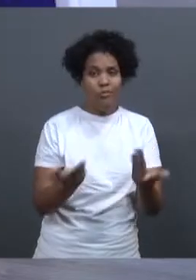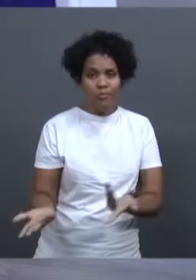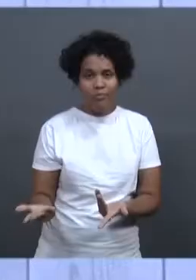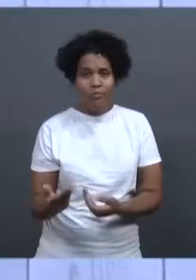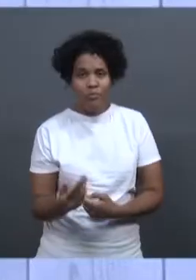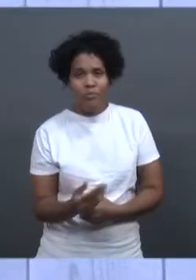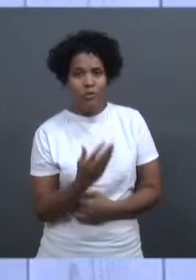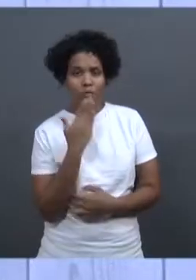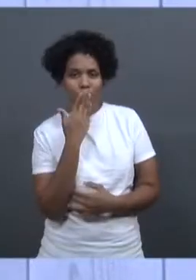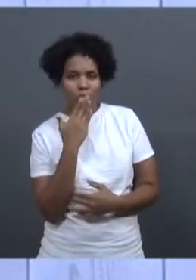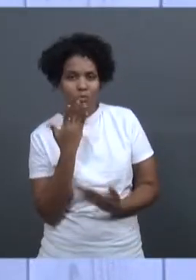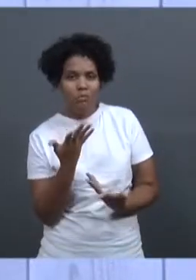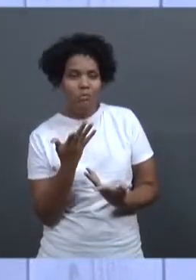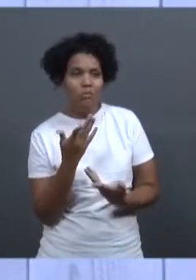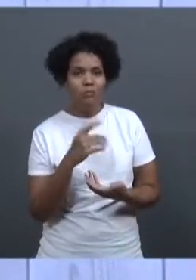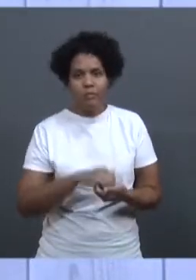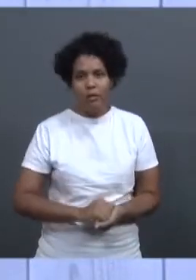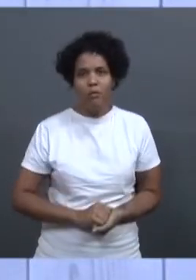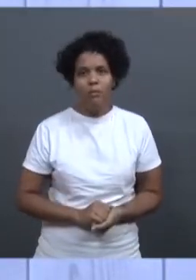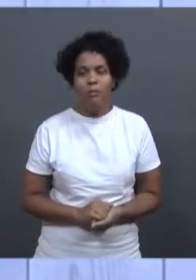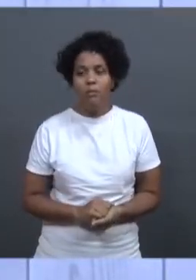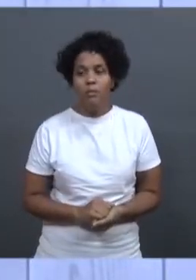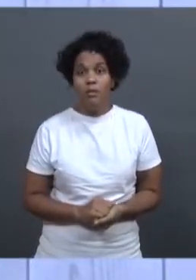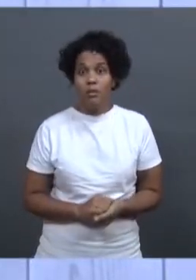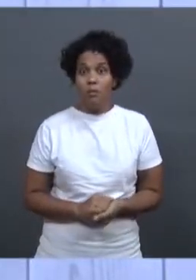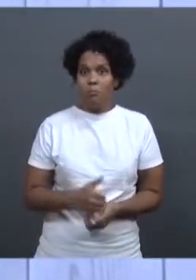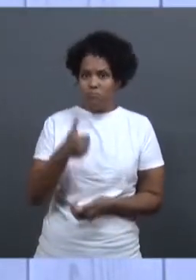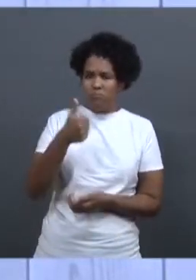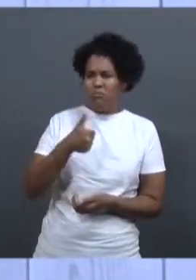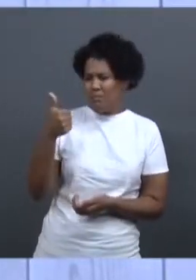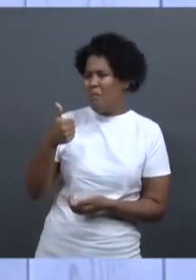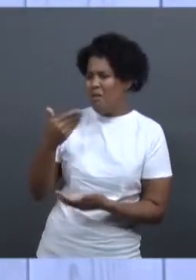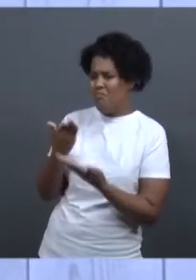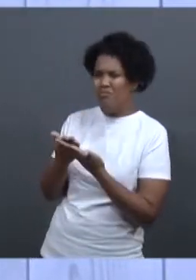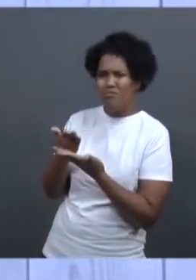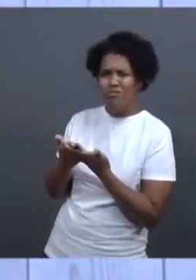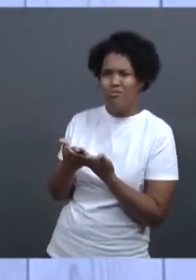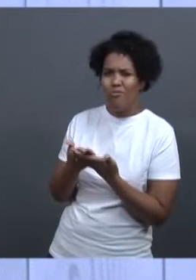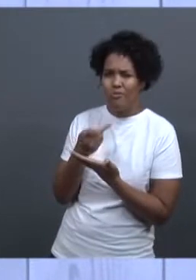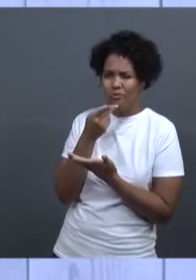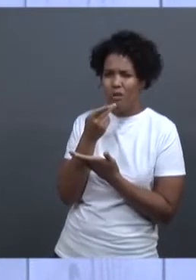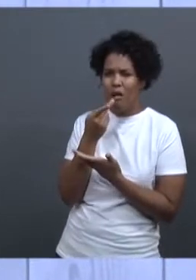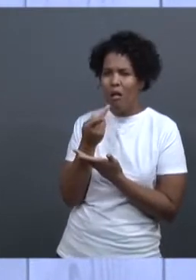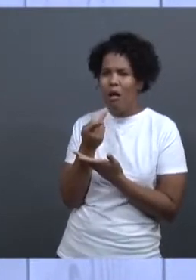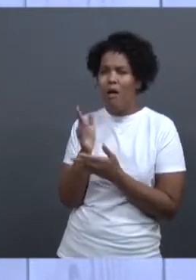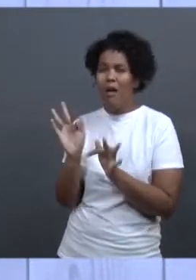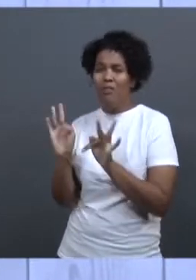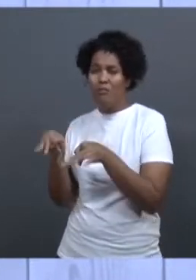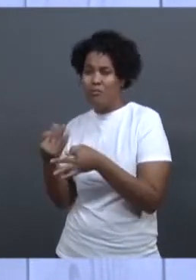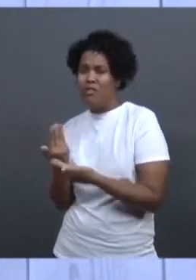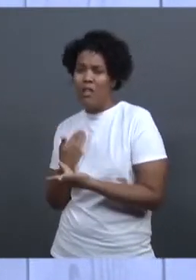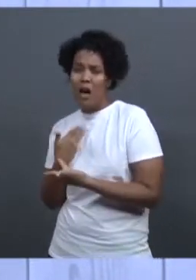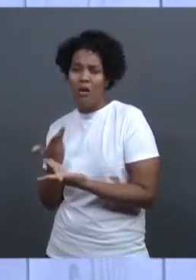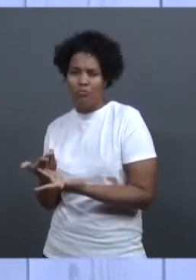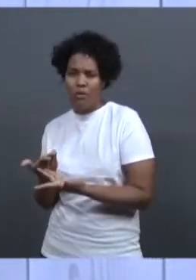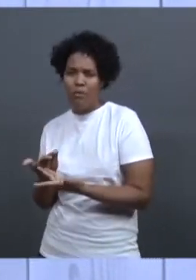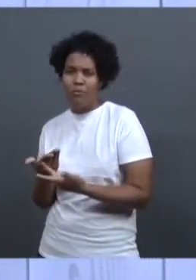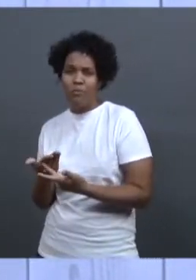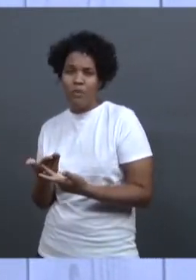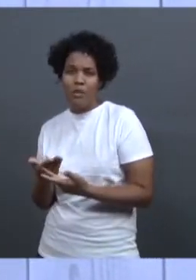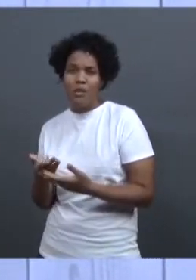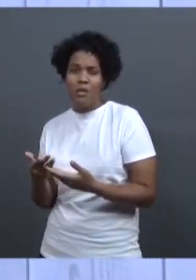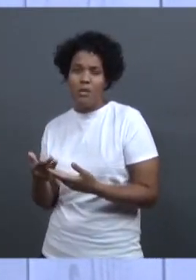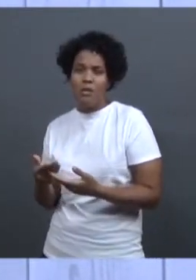É, eu queria falar primeiro sobre os estudos ambientais que, ao final, permitem a